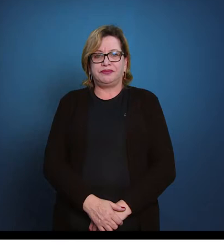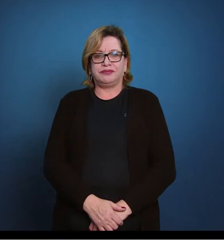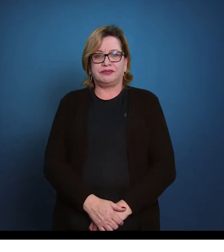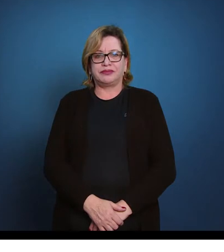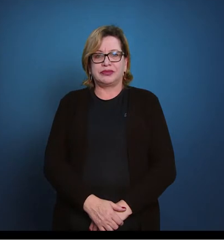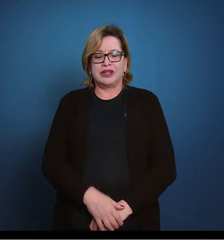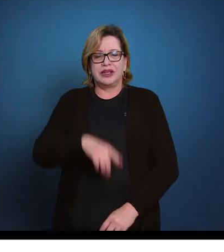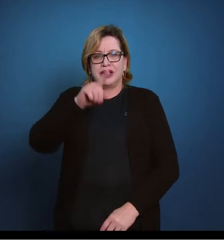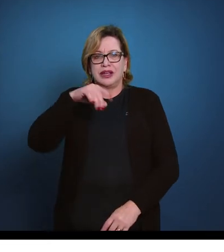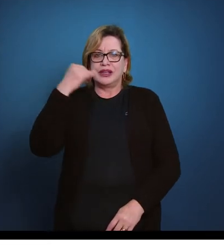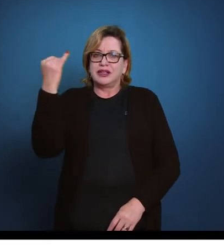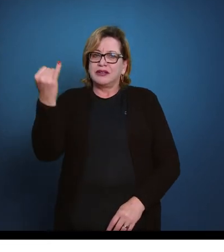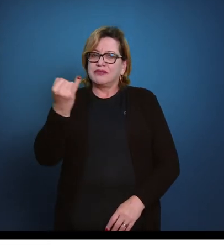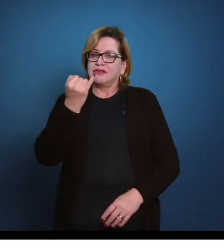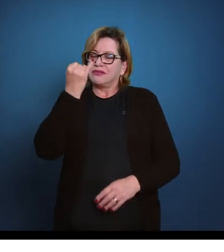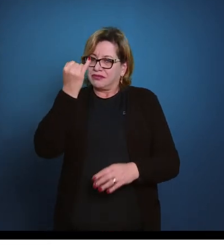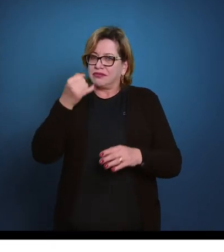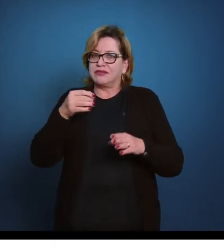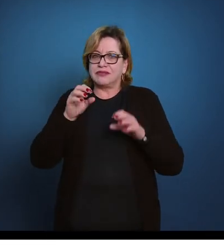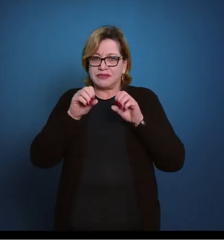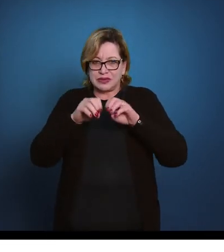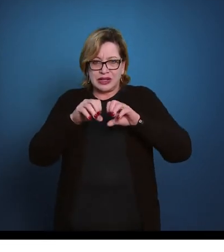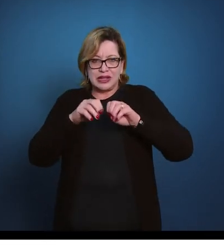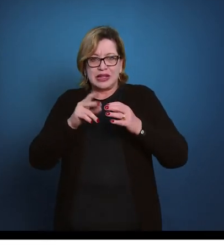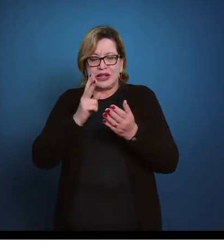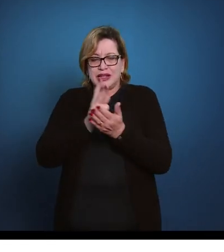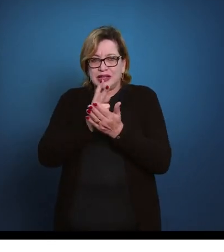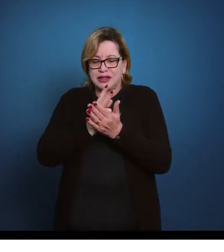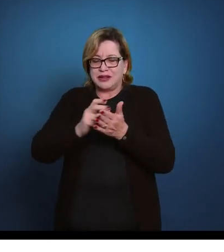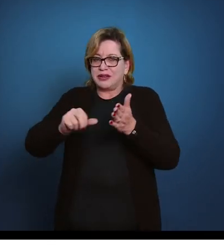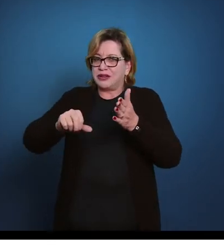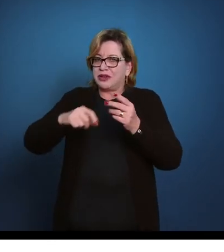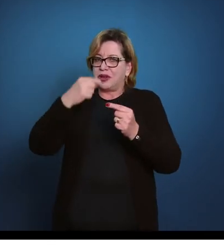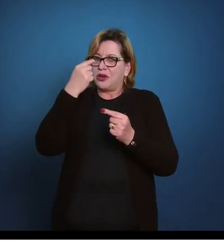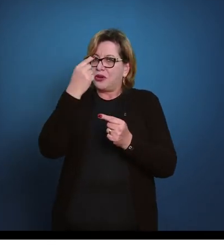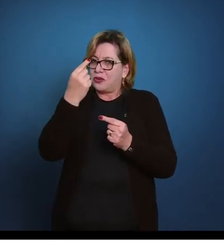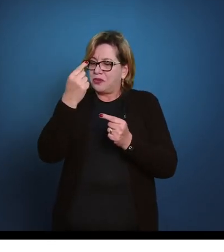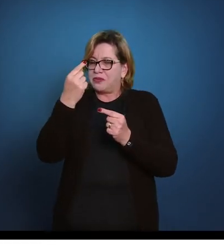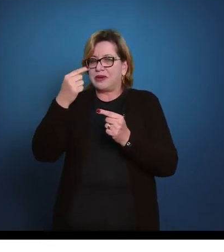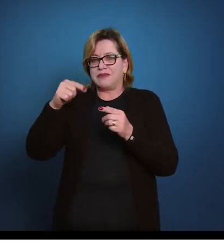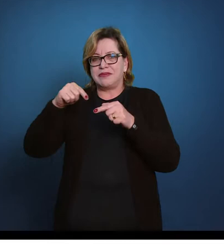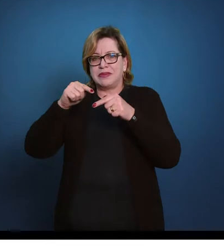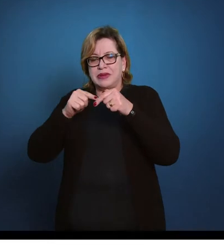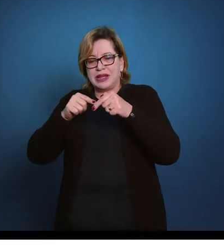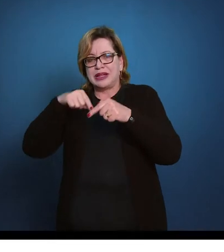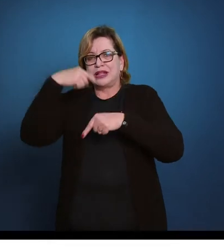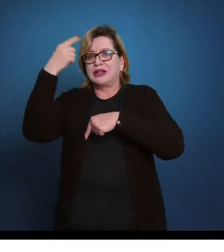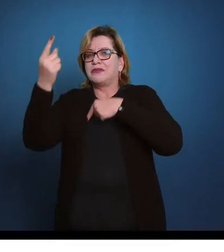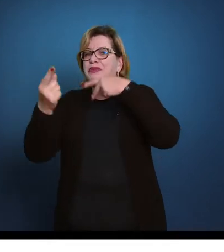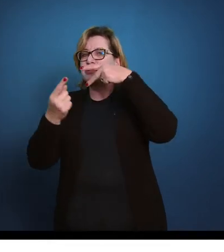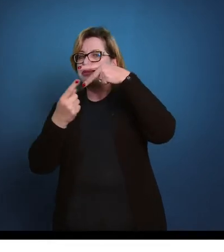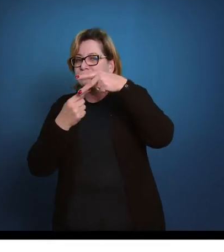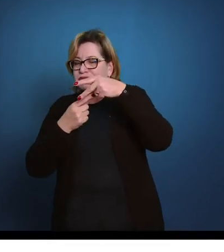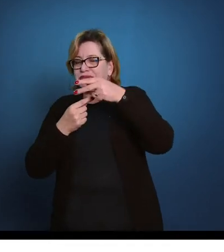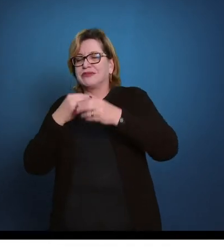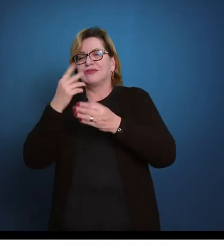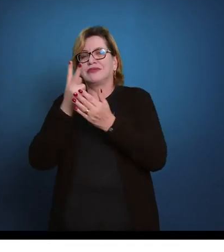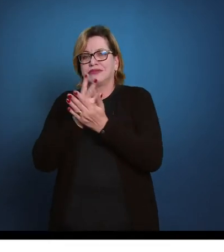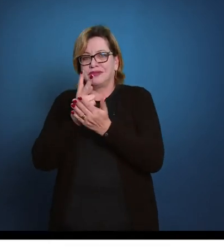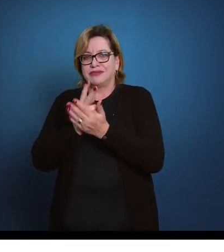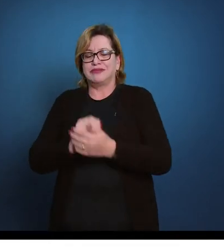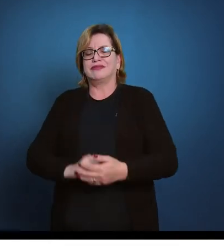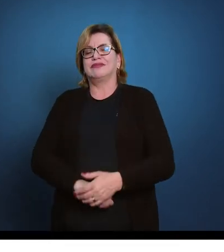É importante orientá-los a passar sempre uma perna depois da outra, uma perna depois da outra.